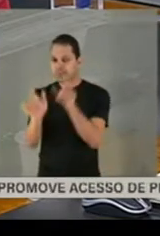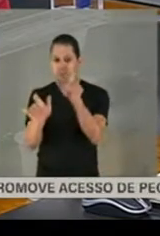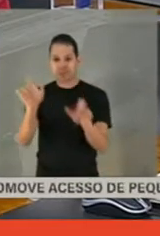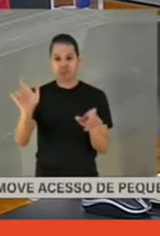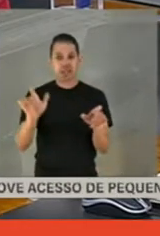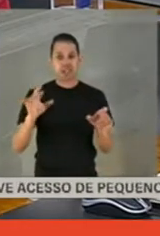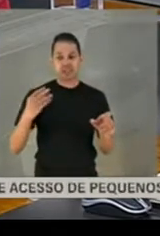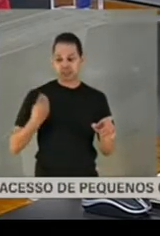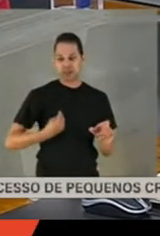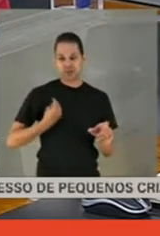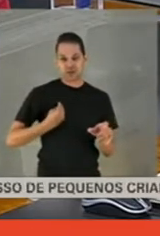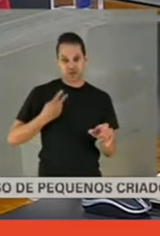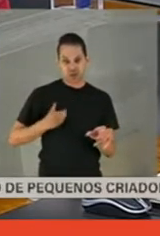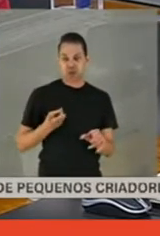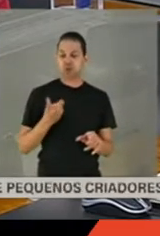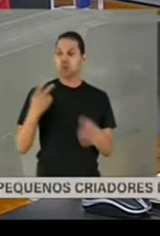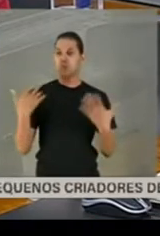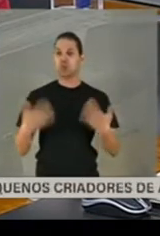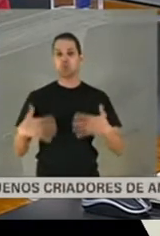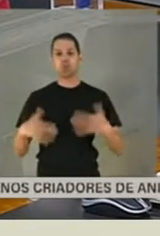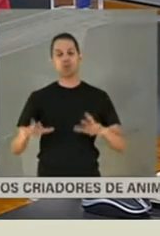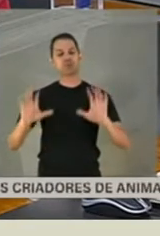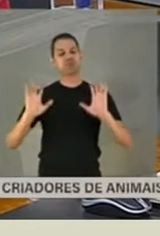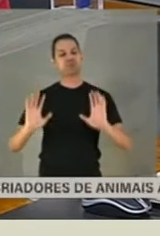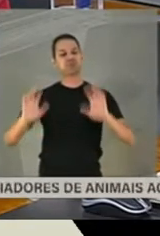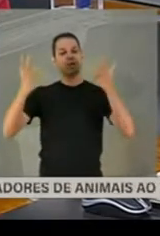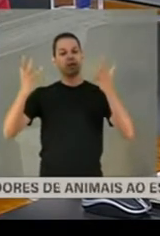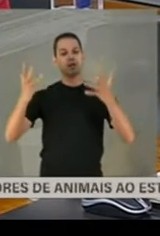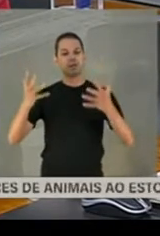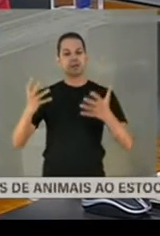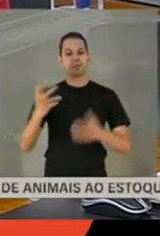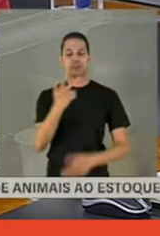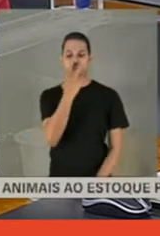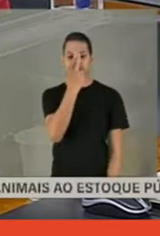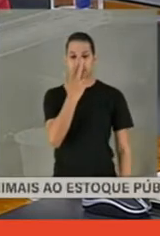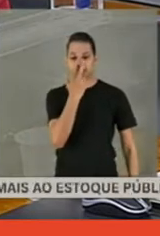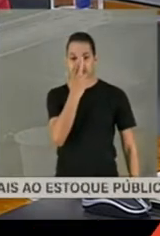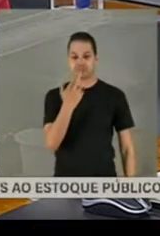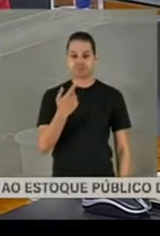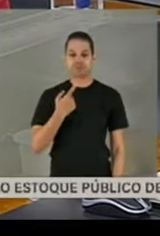sobreviventes da CPI. como se a gente pudesse,